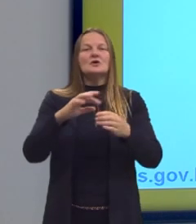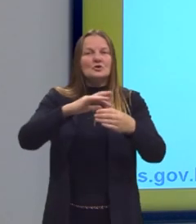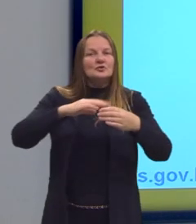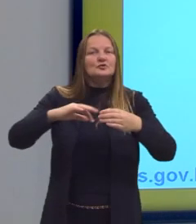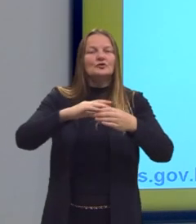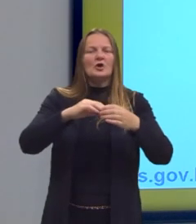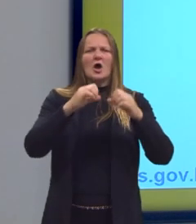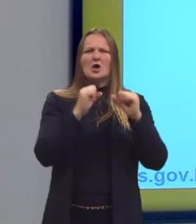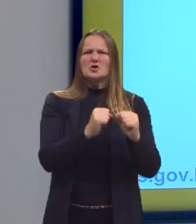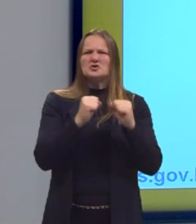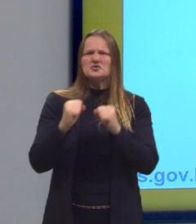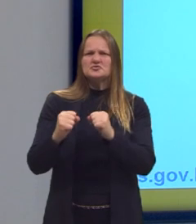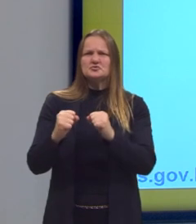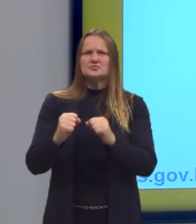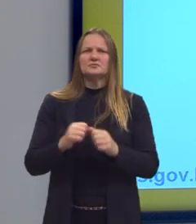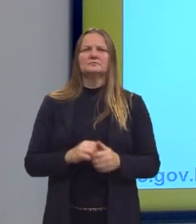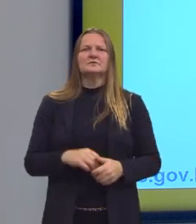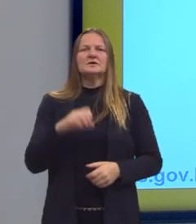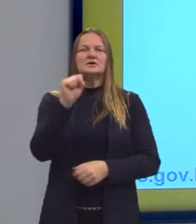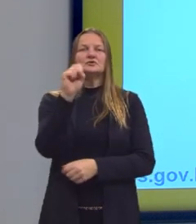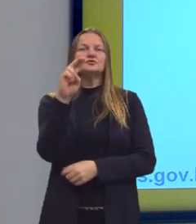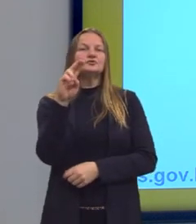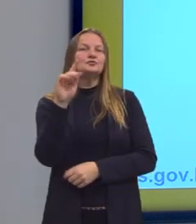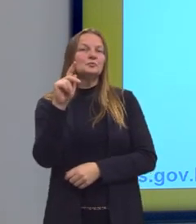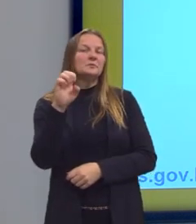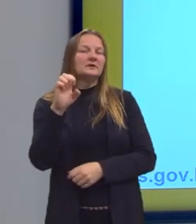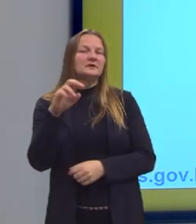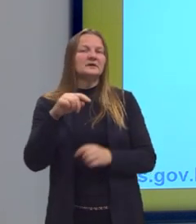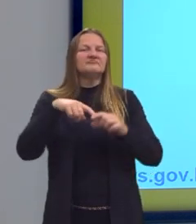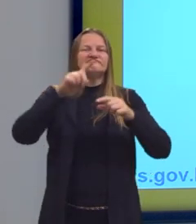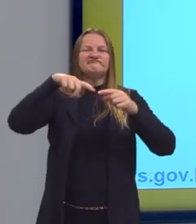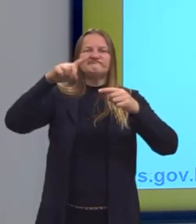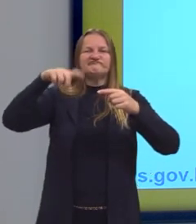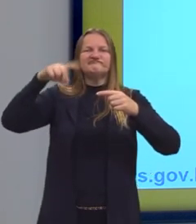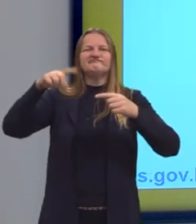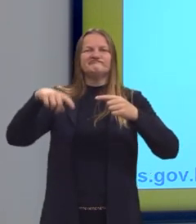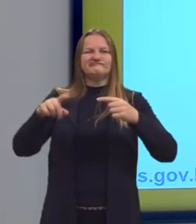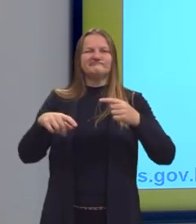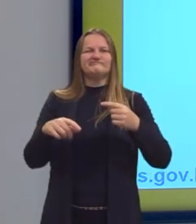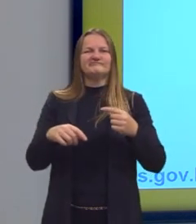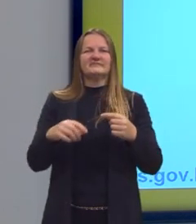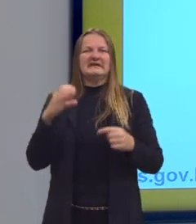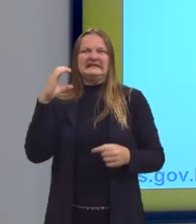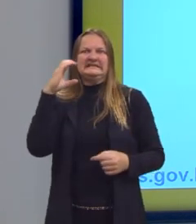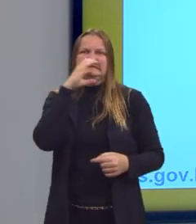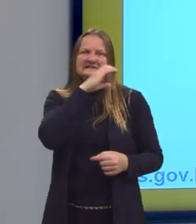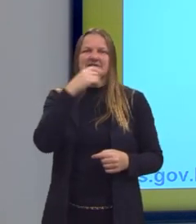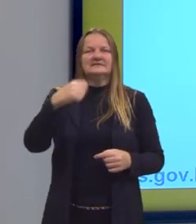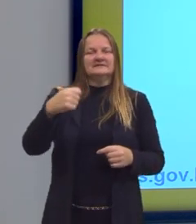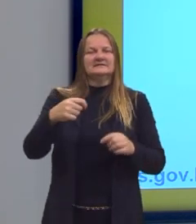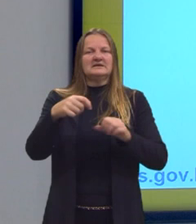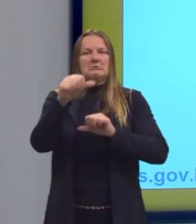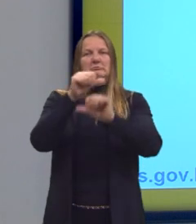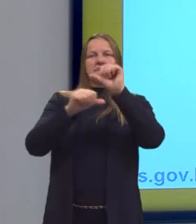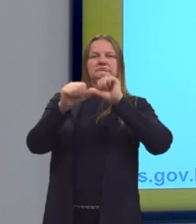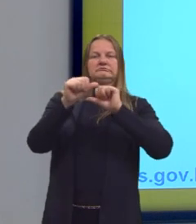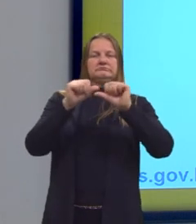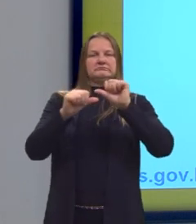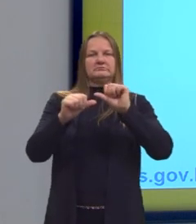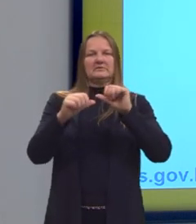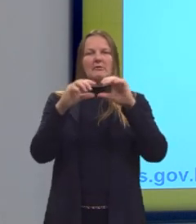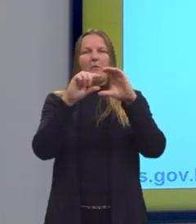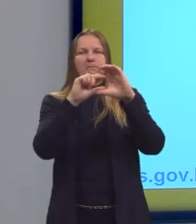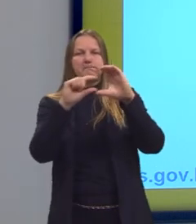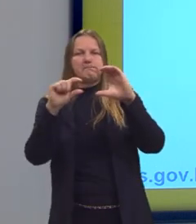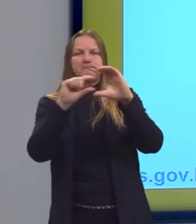super saturada. Só que elas são instáveis. Ou seja, pode ser que ela reverta esse processo e forme